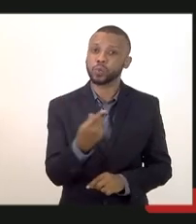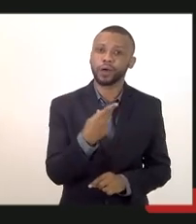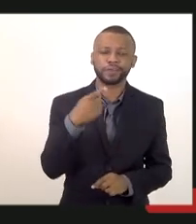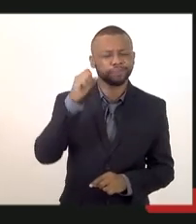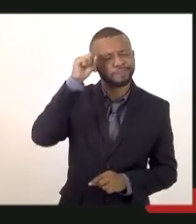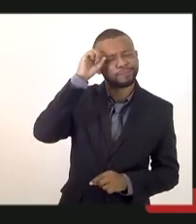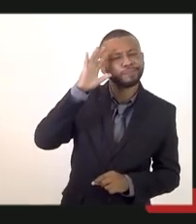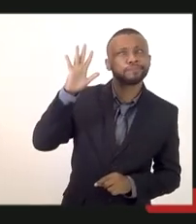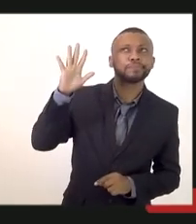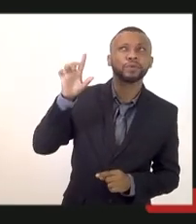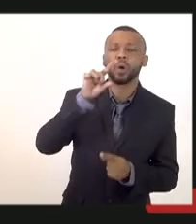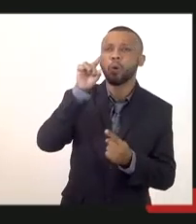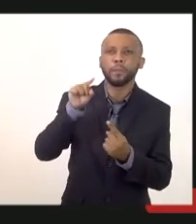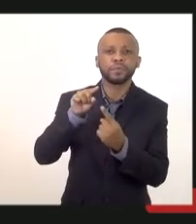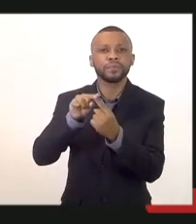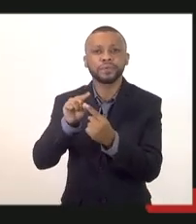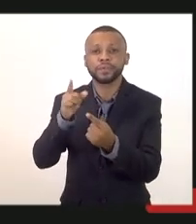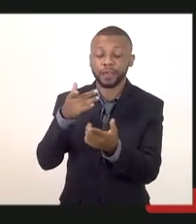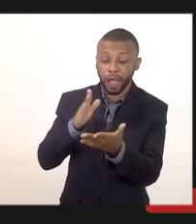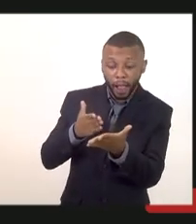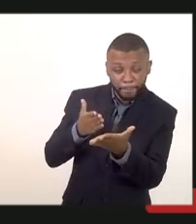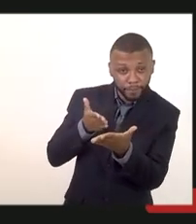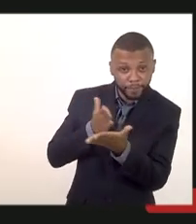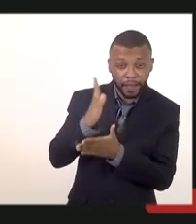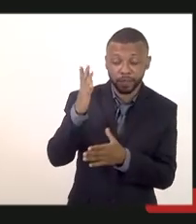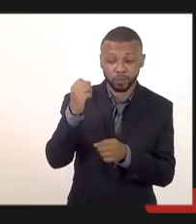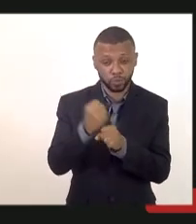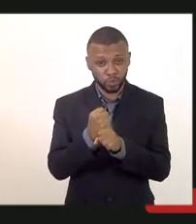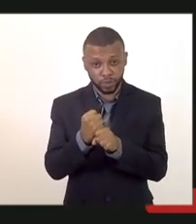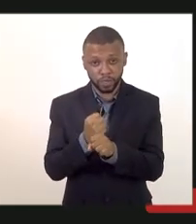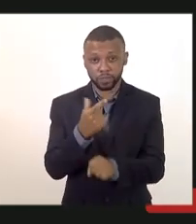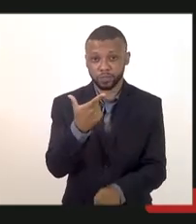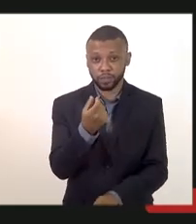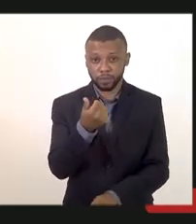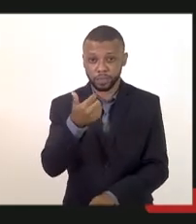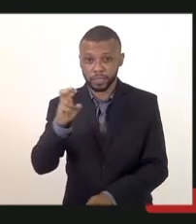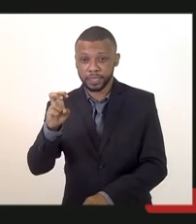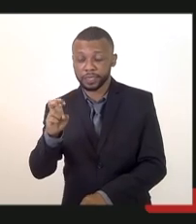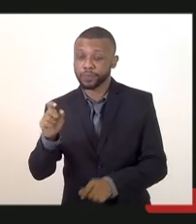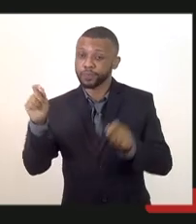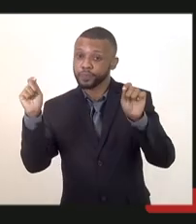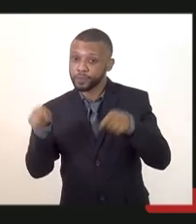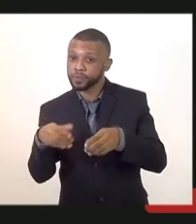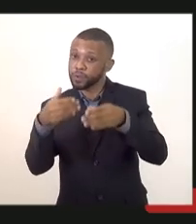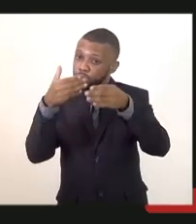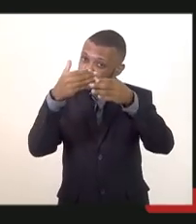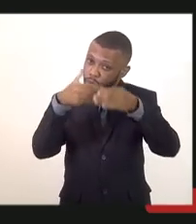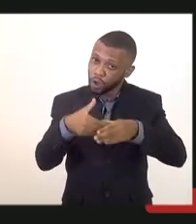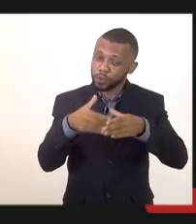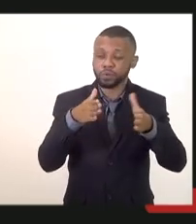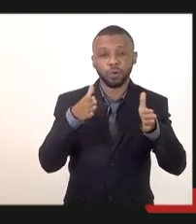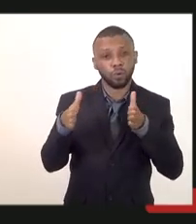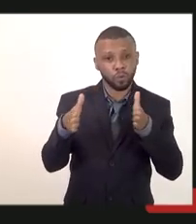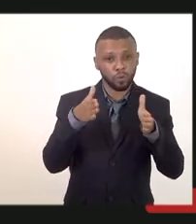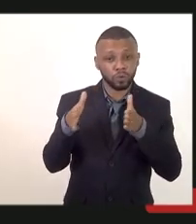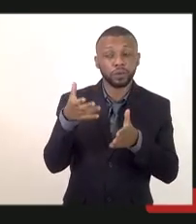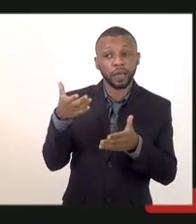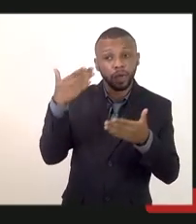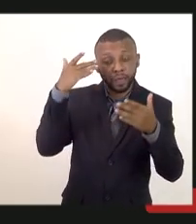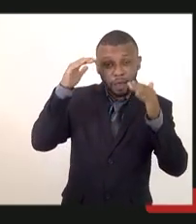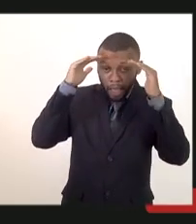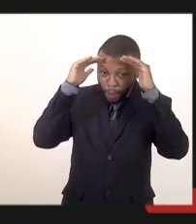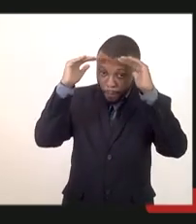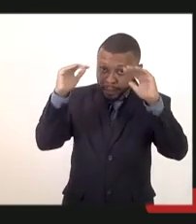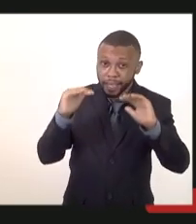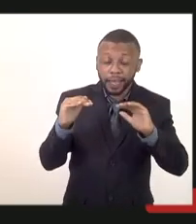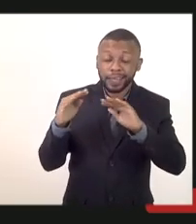intenção de aprovados de 2015 que possa ser feito no nosso concurso tá e eu quero deixar meu respeito a todos os outros